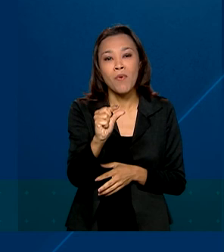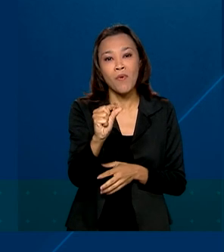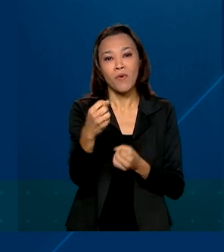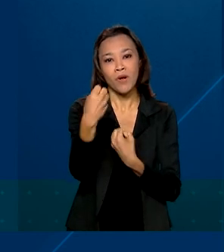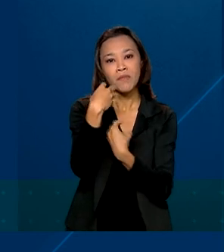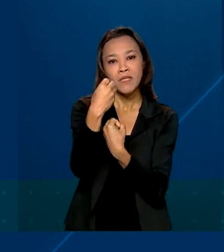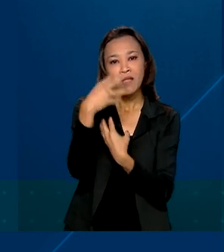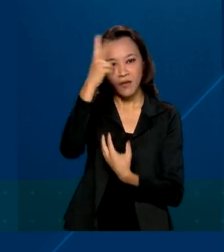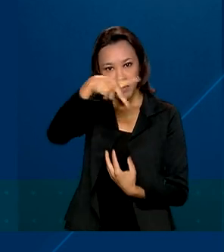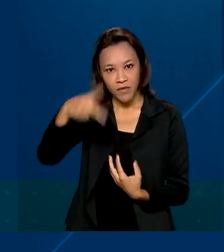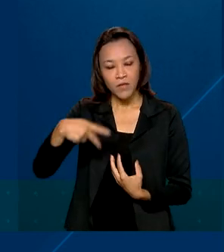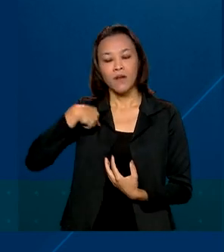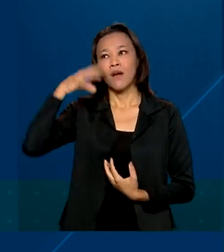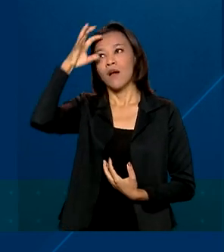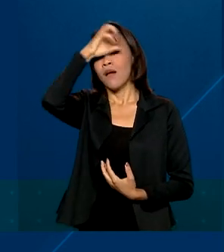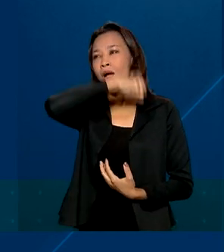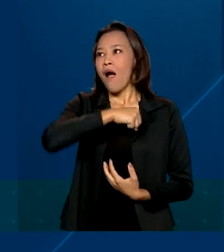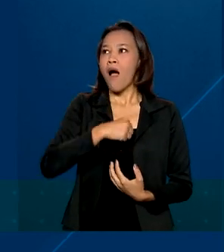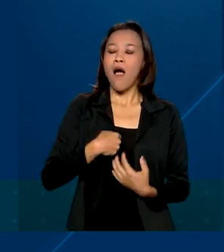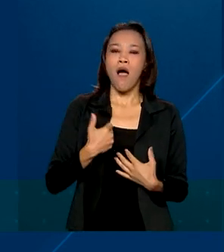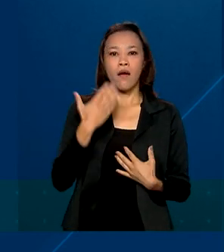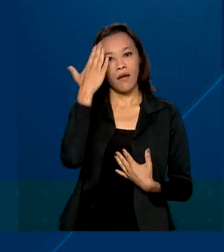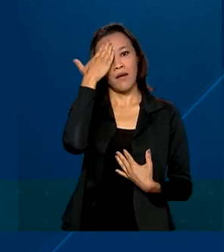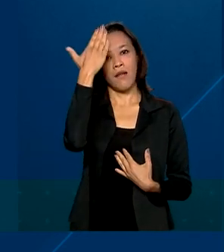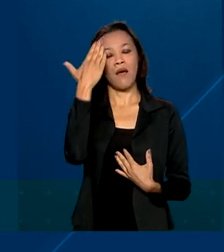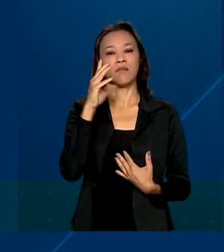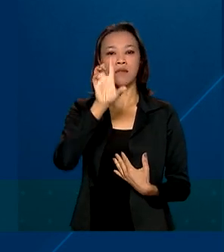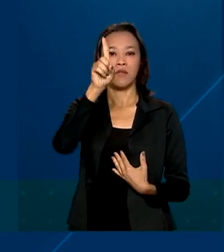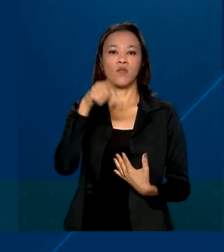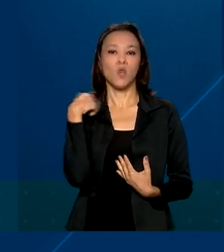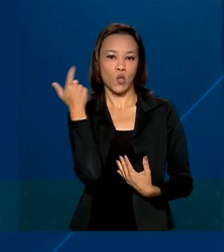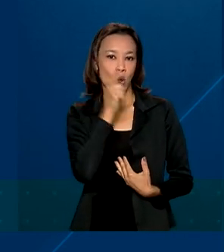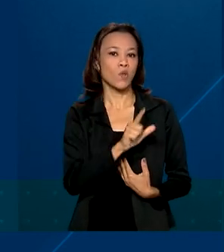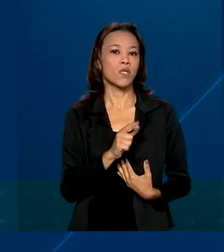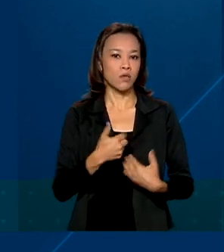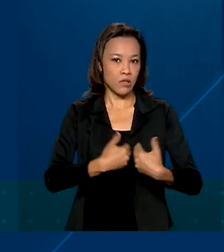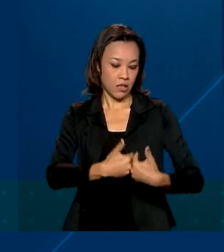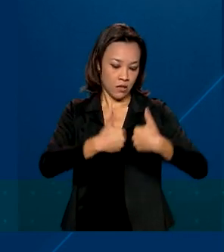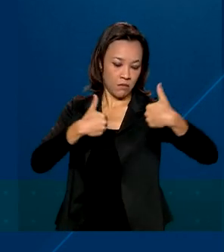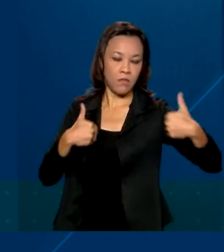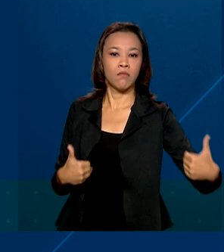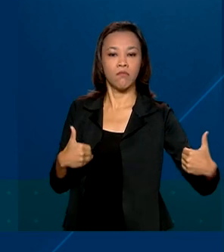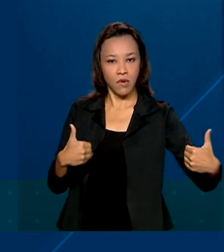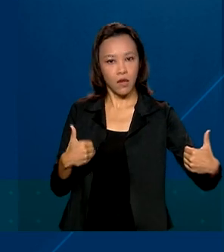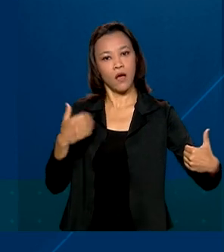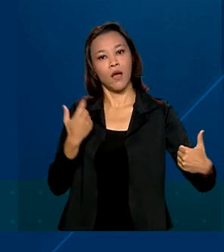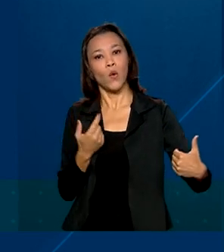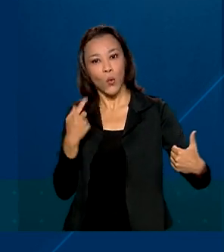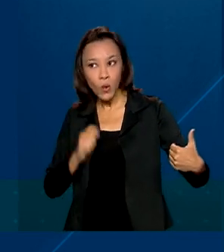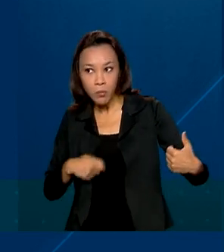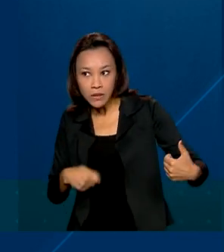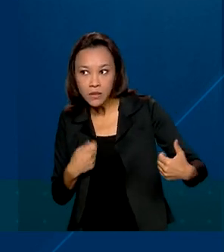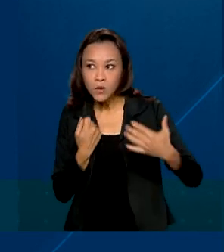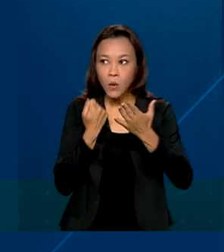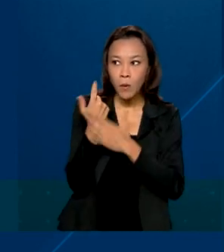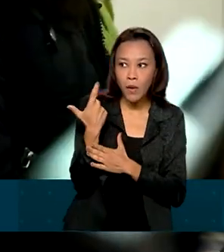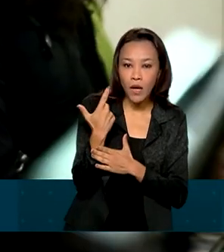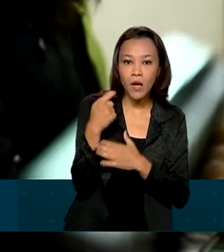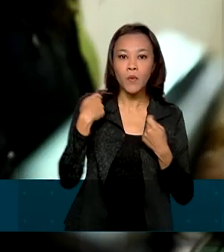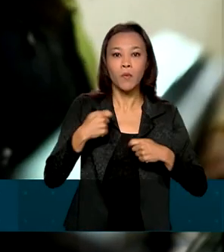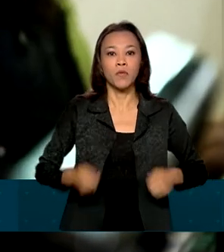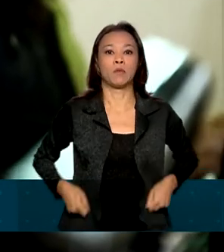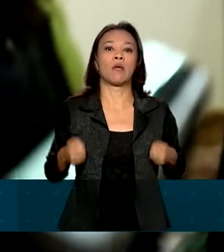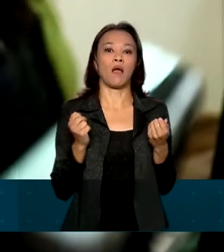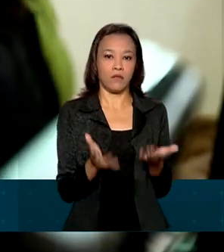professores, né, graças a Deus hoje eu sei diferenciar o que eu devo comprar, o que eu devo gastar.